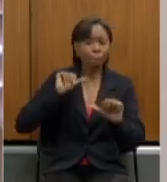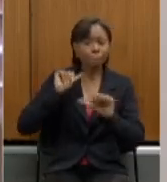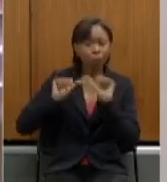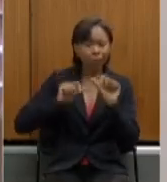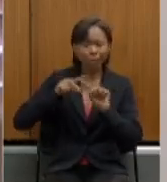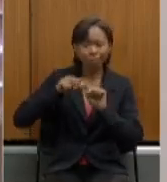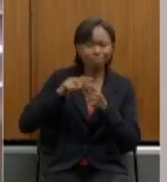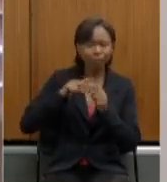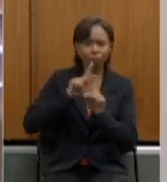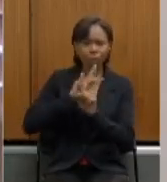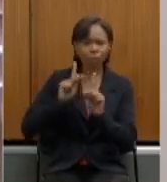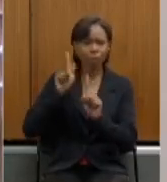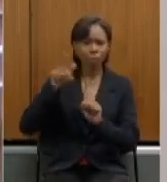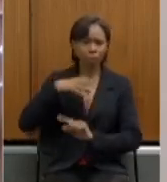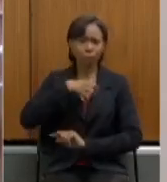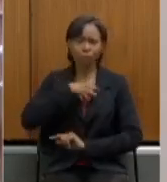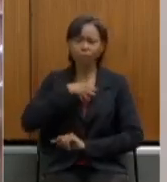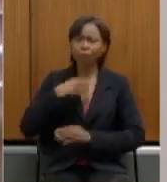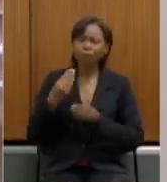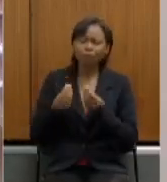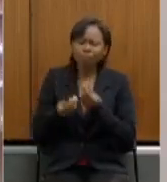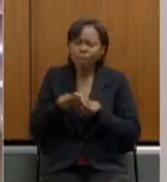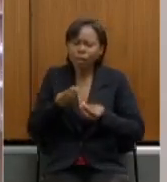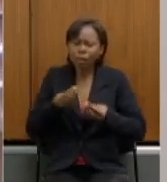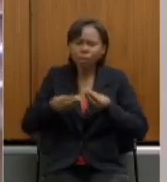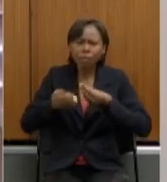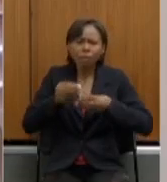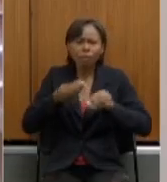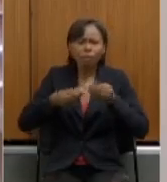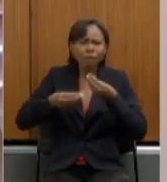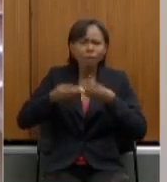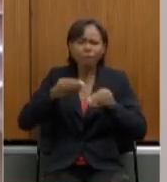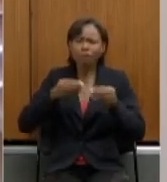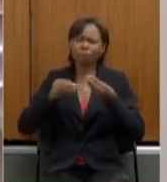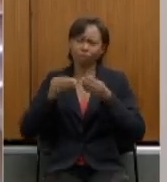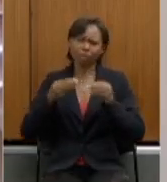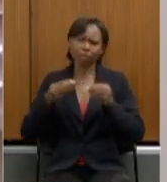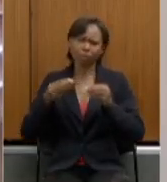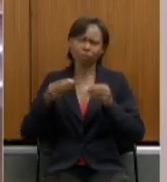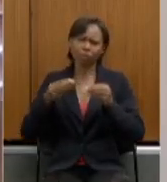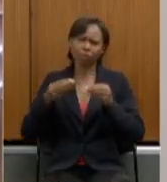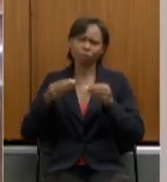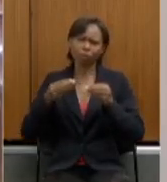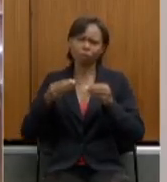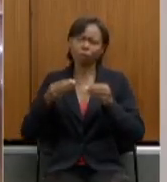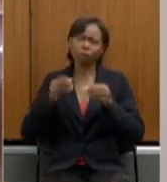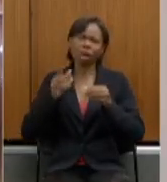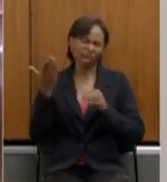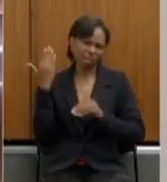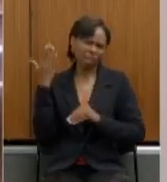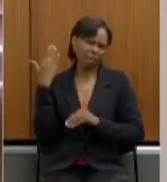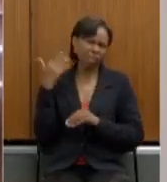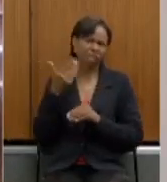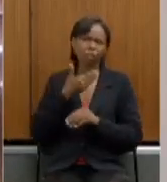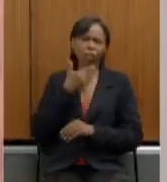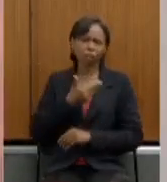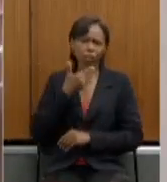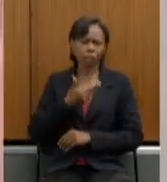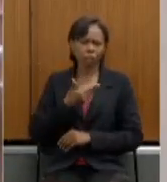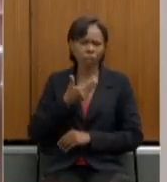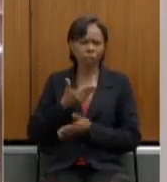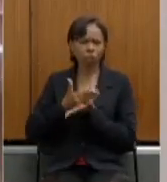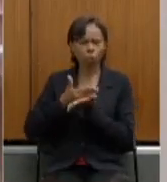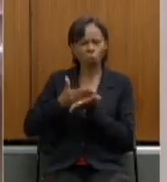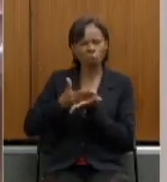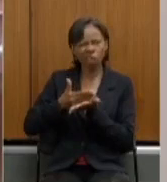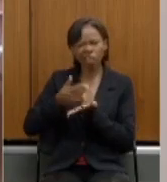mais flexível possível em relação aos outros estados naquela época em dezembro quer dizer já no início